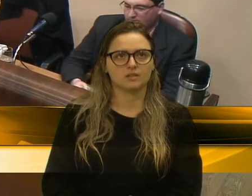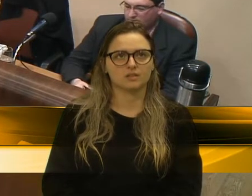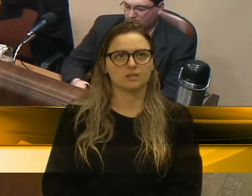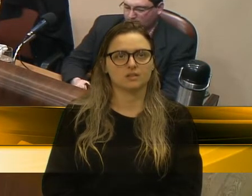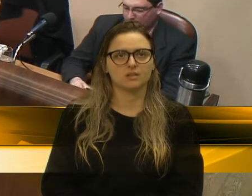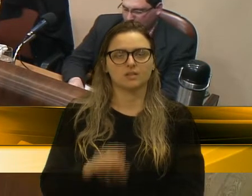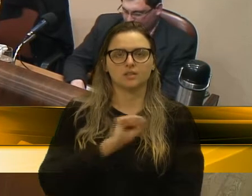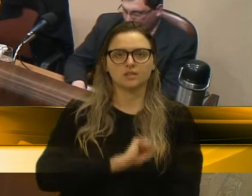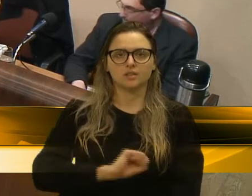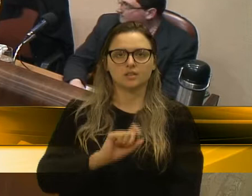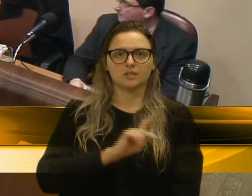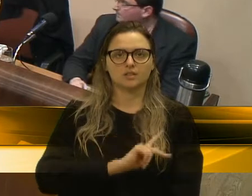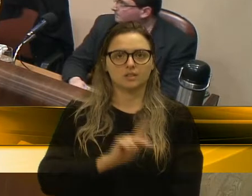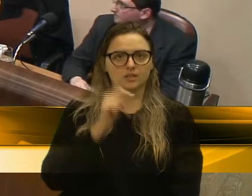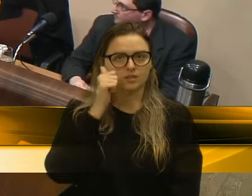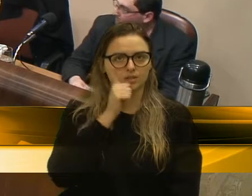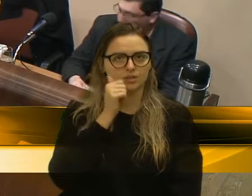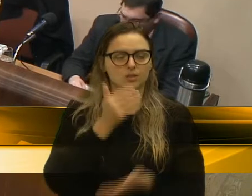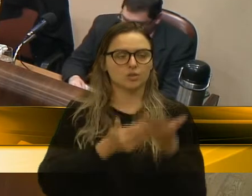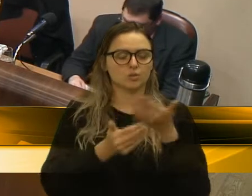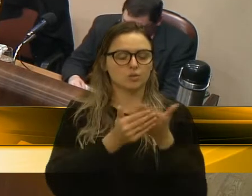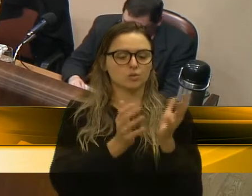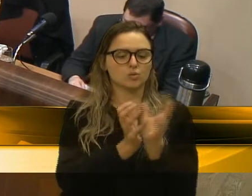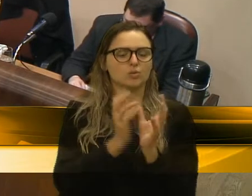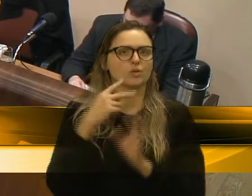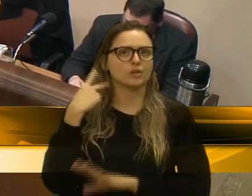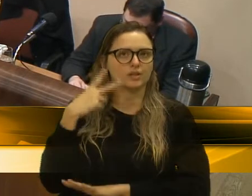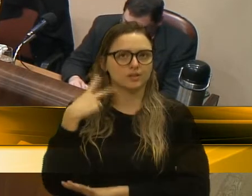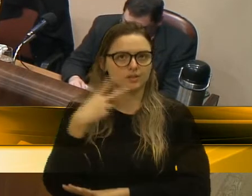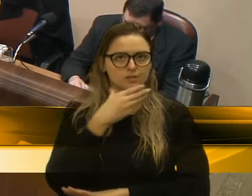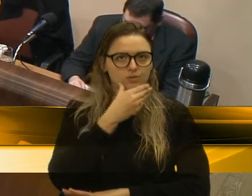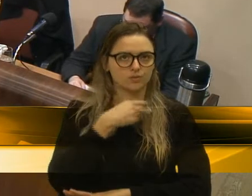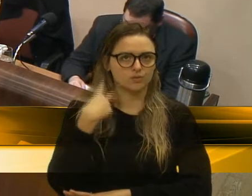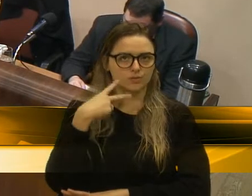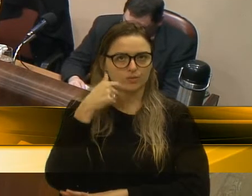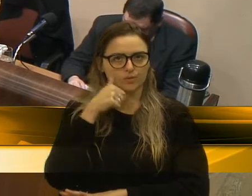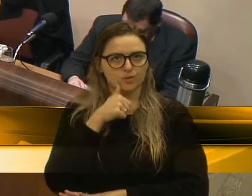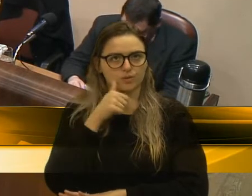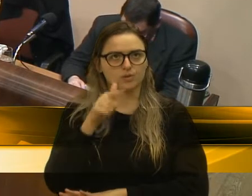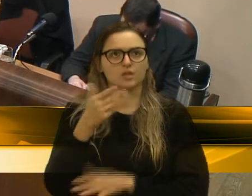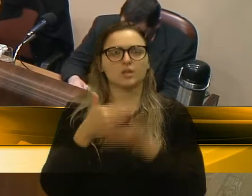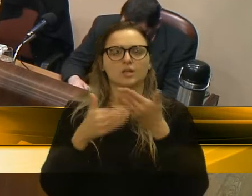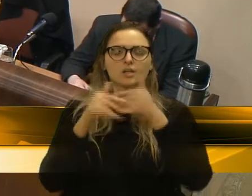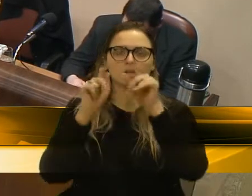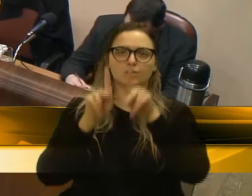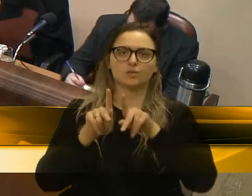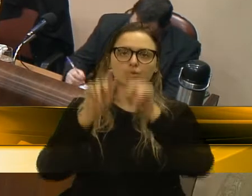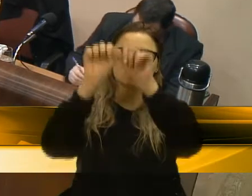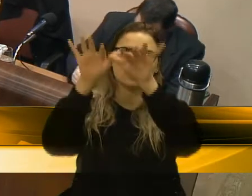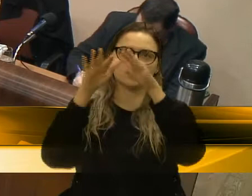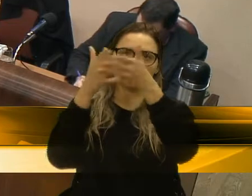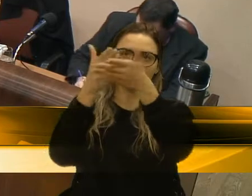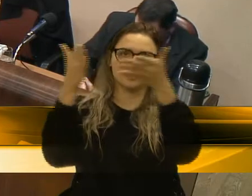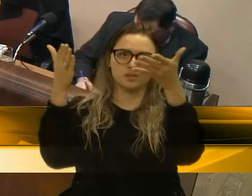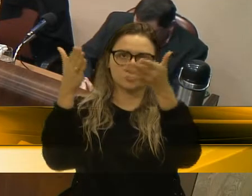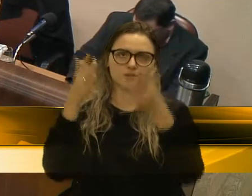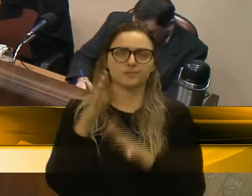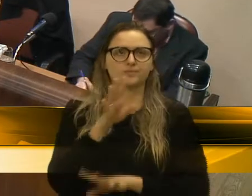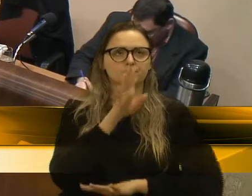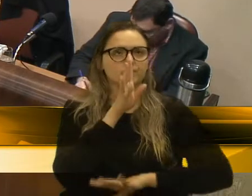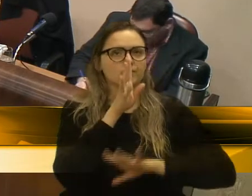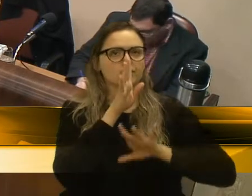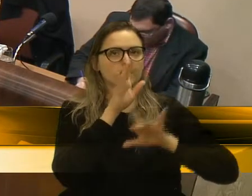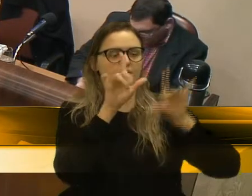Senhora Presidente, nobres pares e colegas vereadores desta casa, o público que nos acompanha aqui na TV